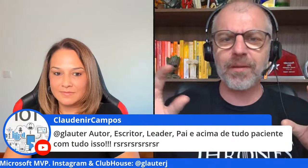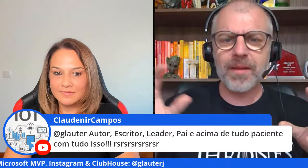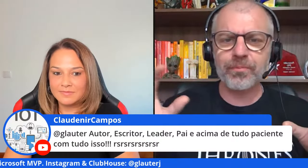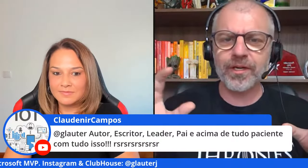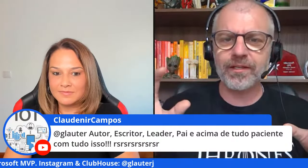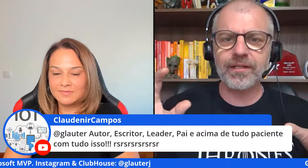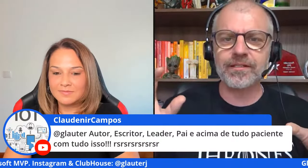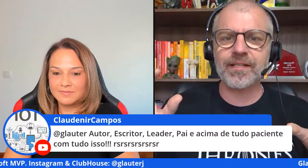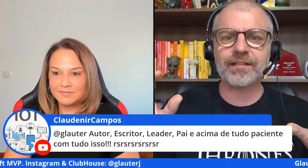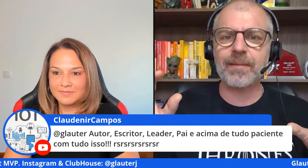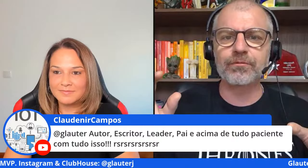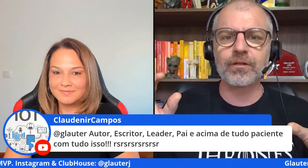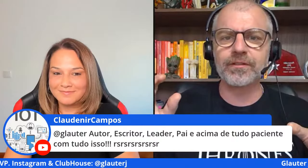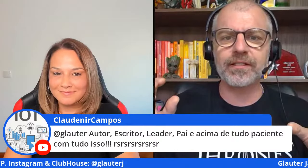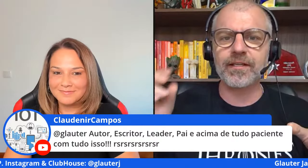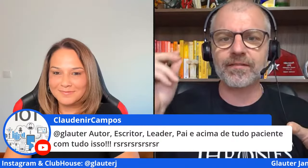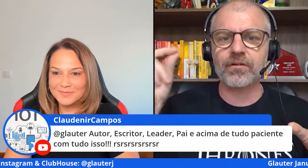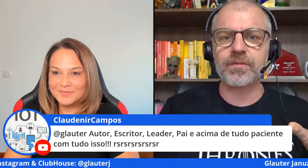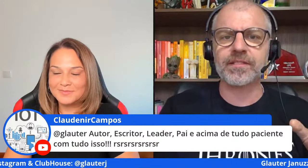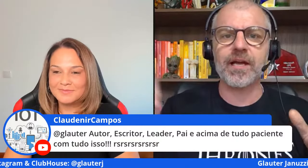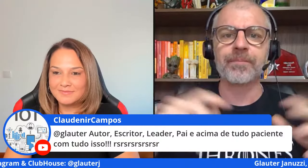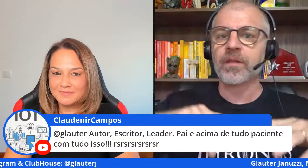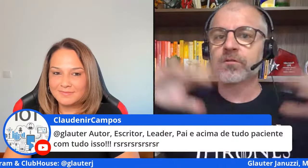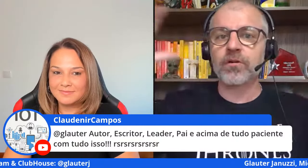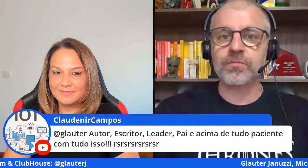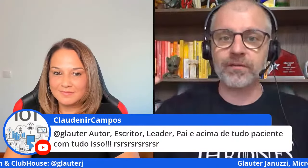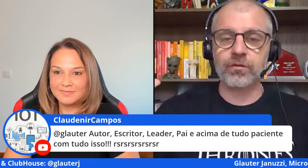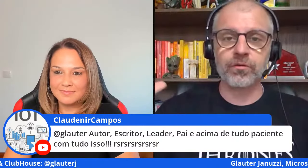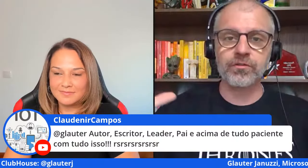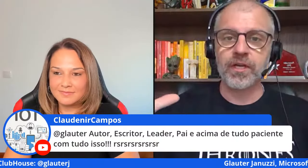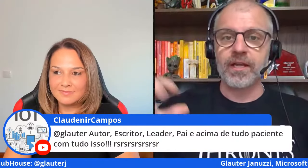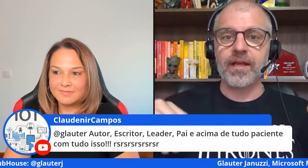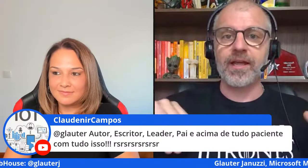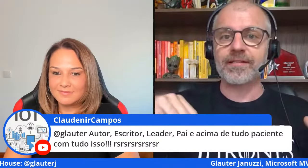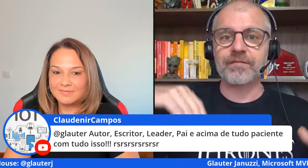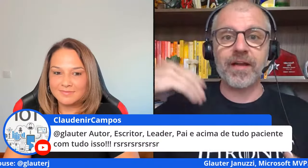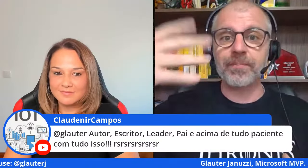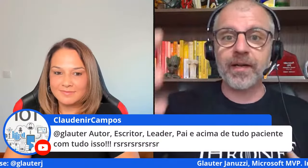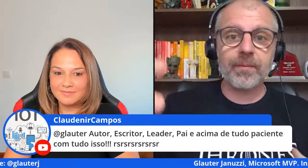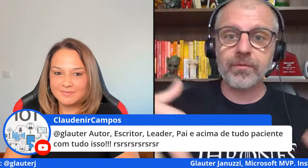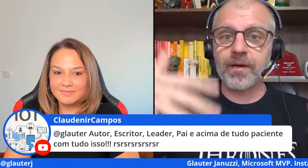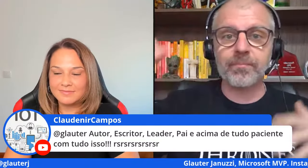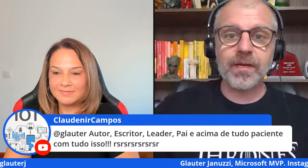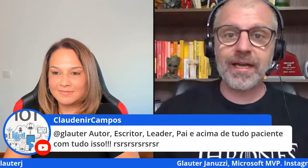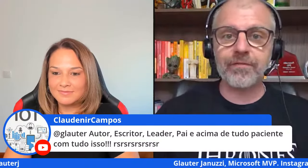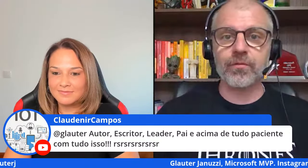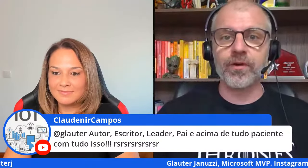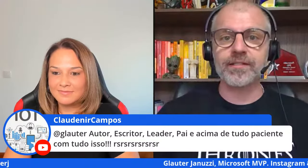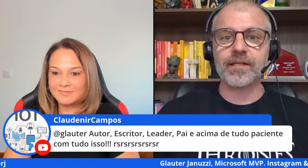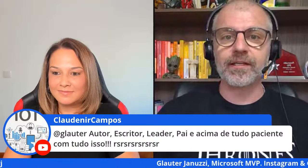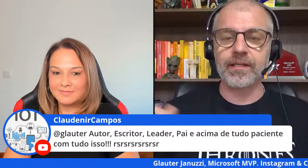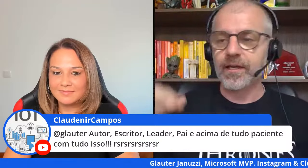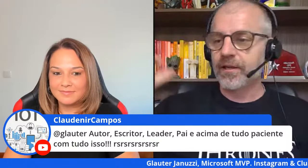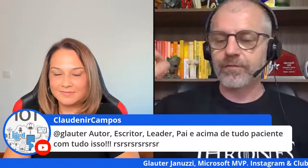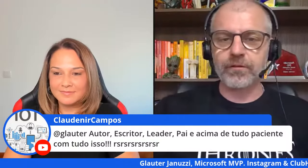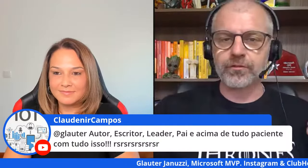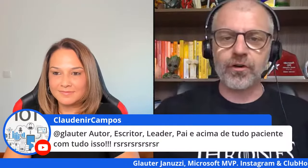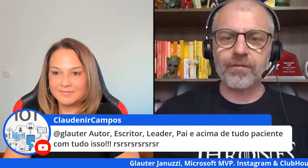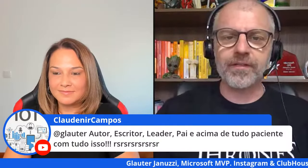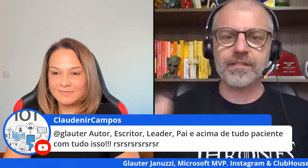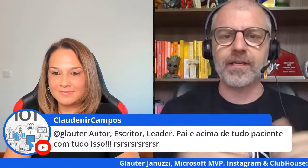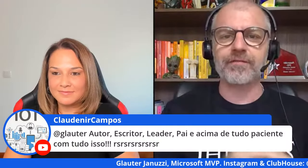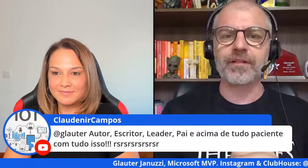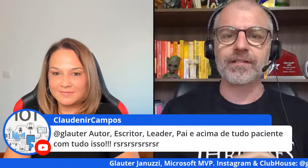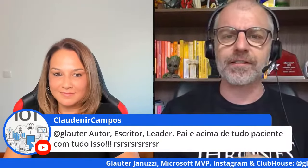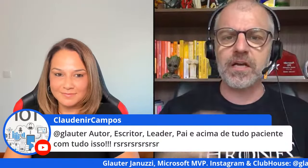empreendedor e não é bem por aí startup não é loteria que você vai começar um negócio maravilhoso você vai pra uma live como essa aqui eu vendo